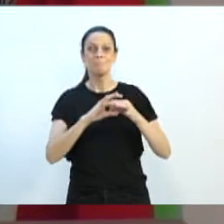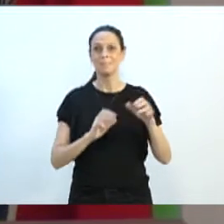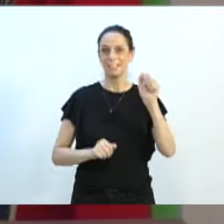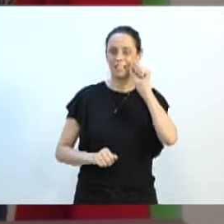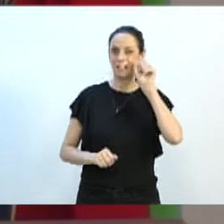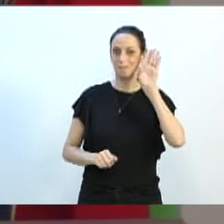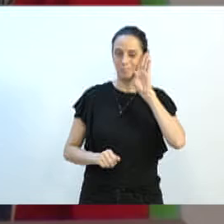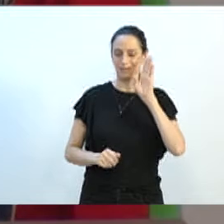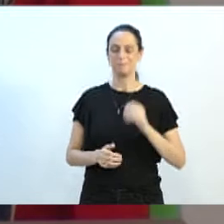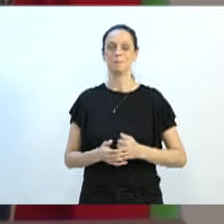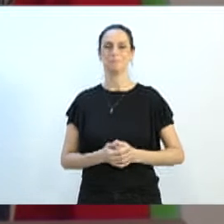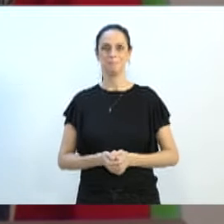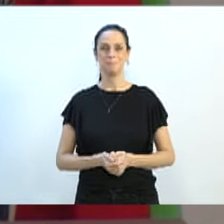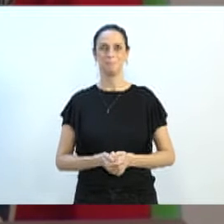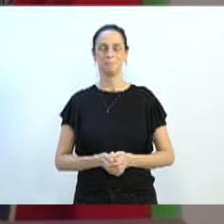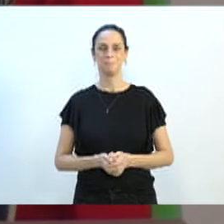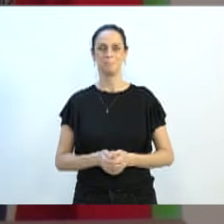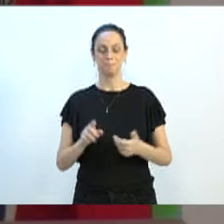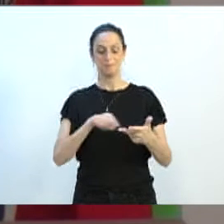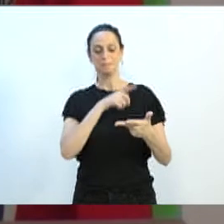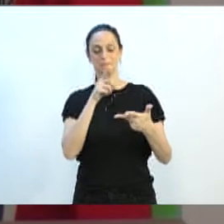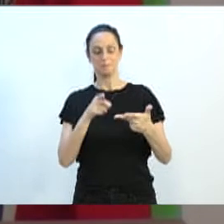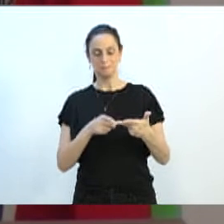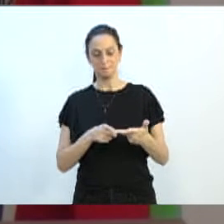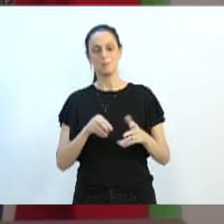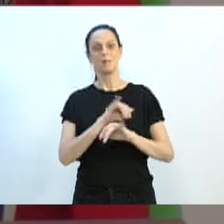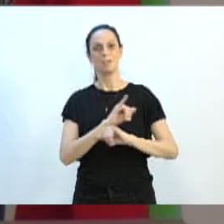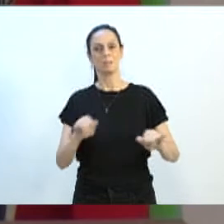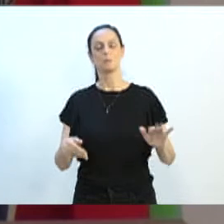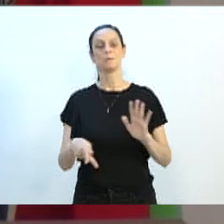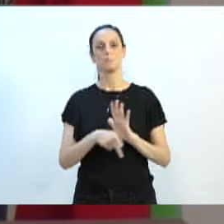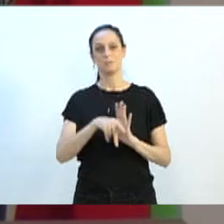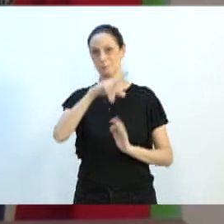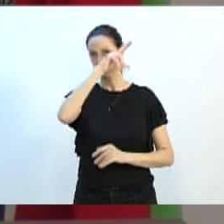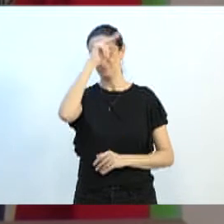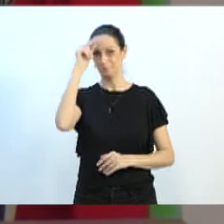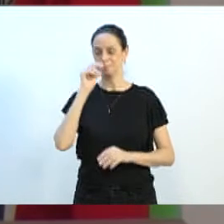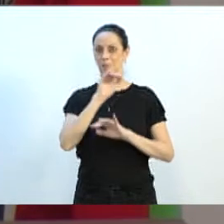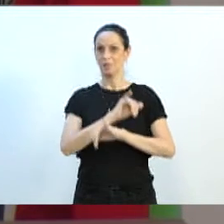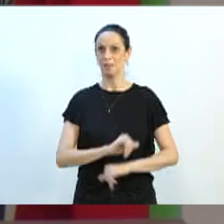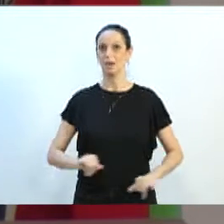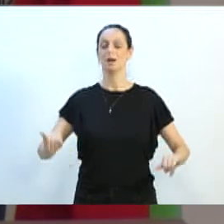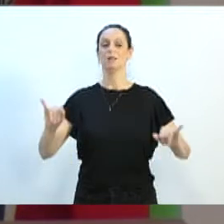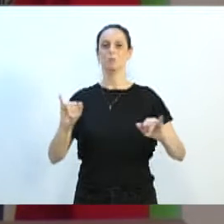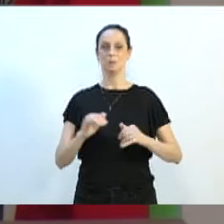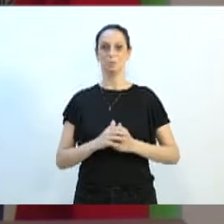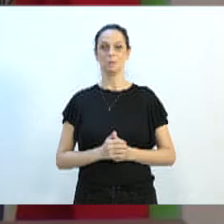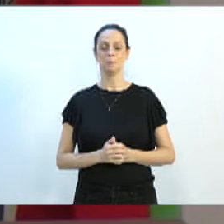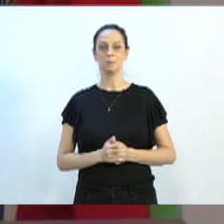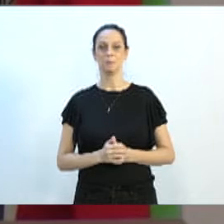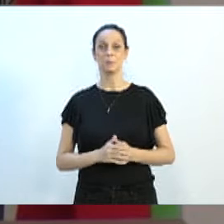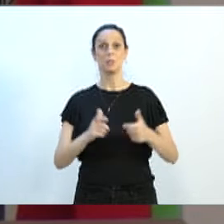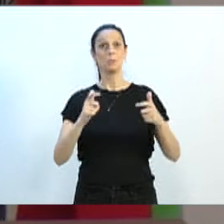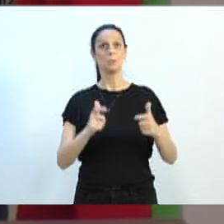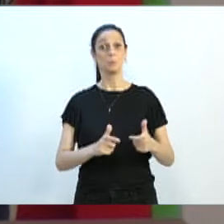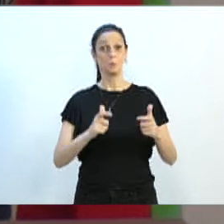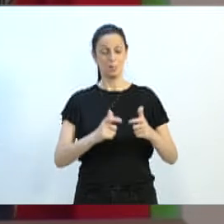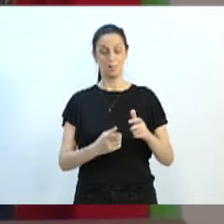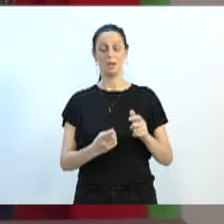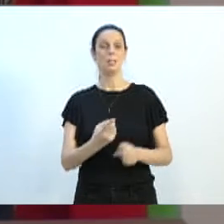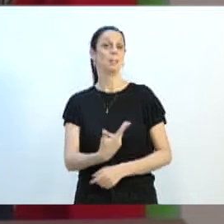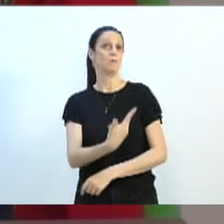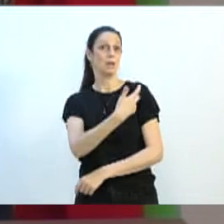Quero também destacar que a Prefeitura de Blumenau anunciou a ampliação dos locais de vacina contra a Covid.